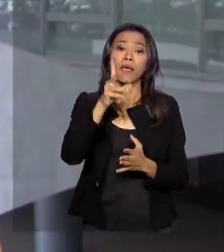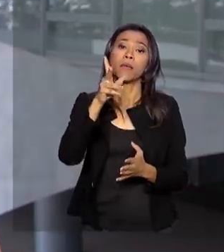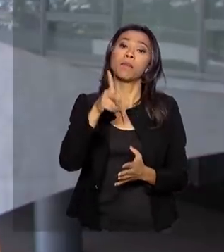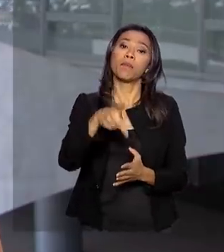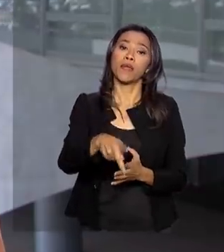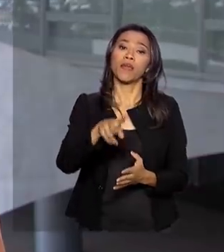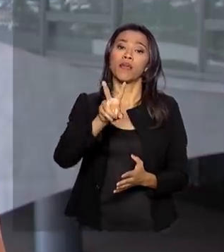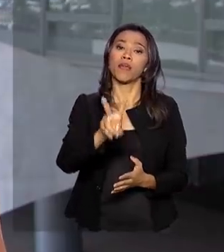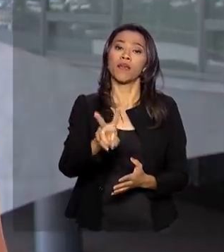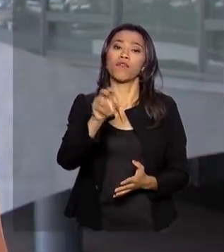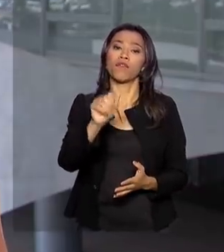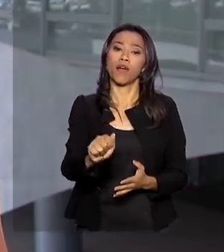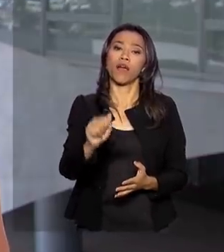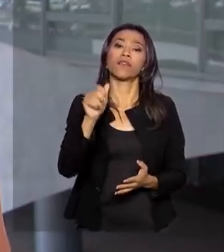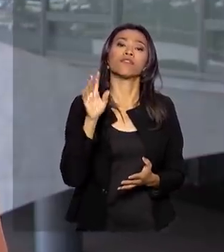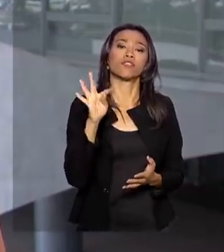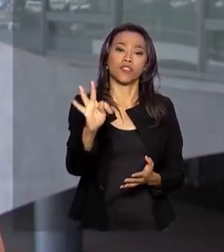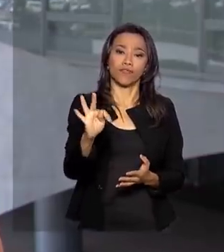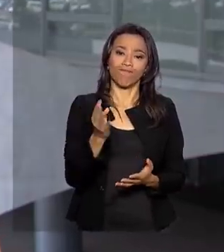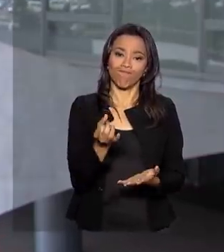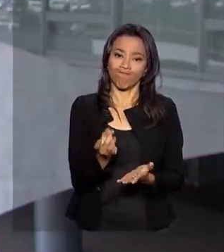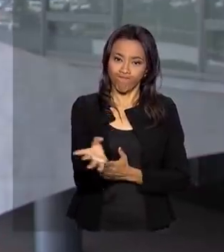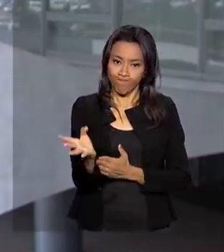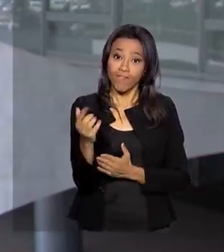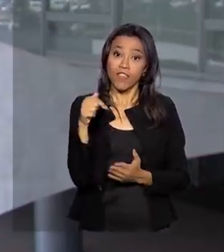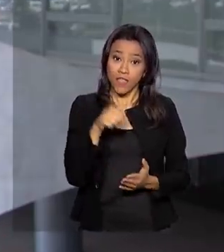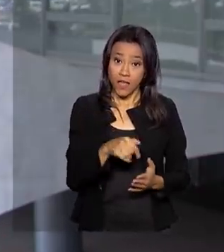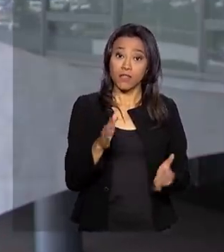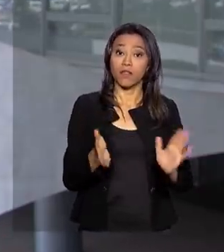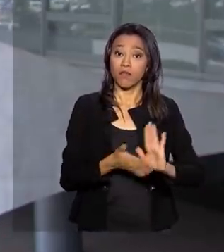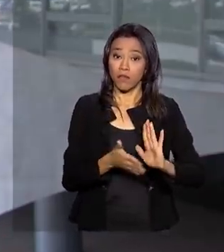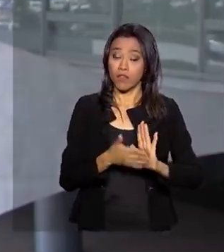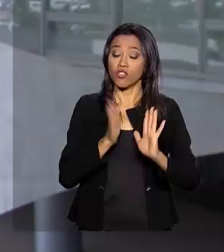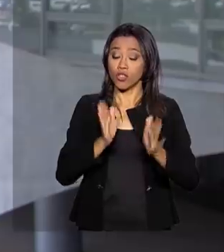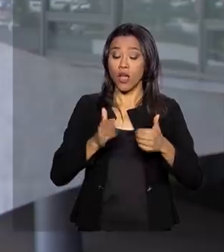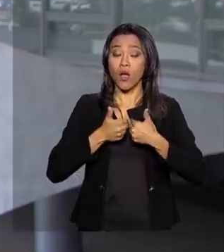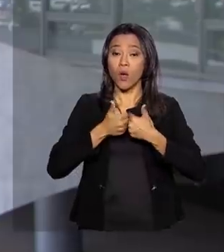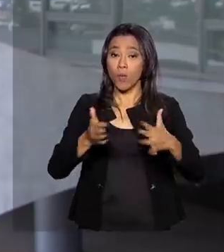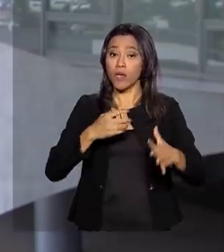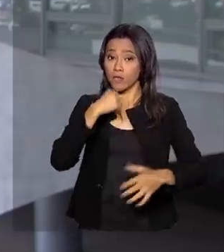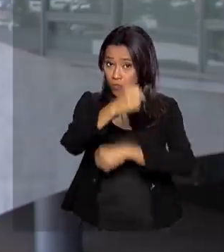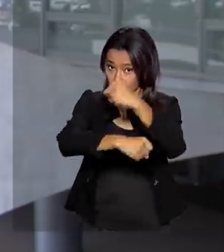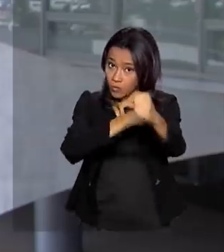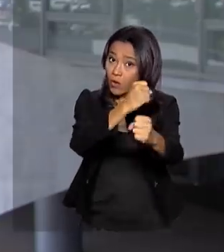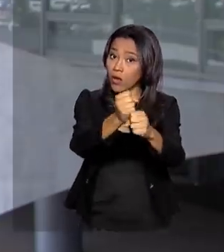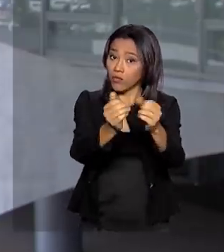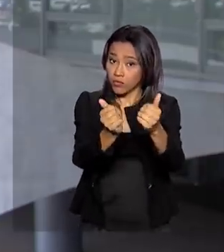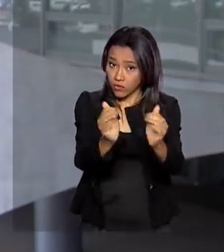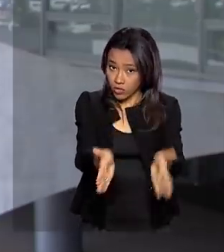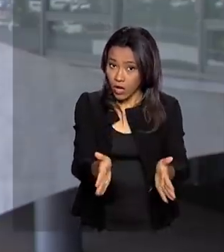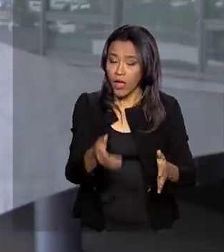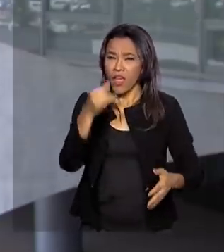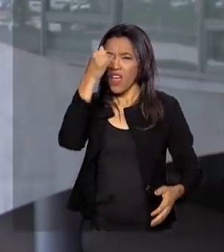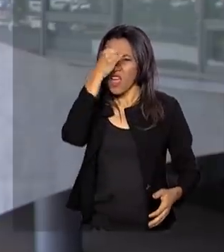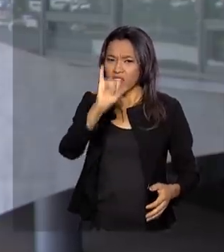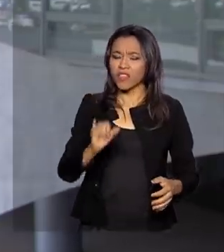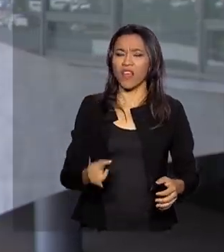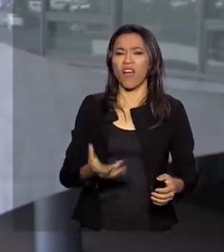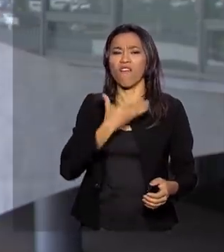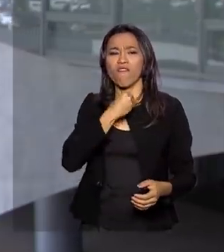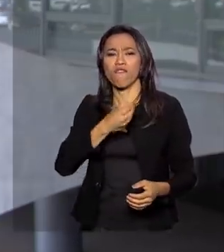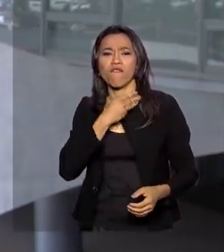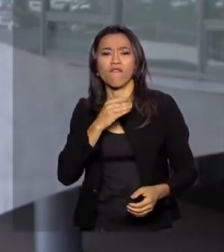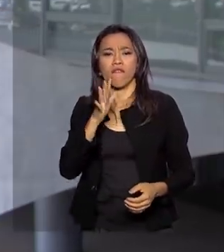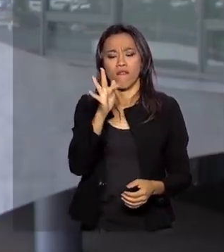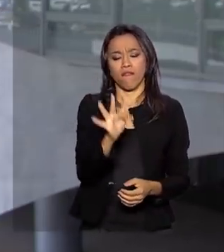por veículos automotores. E essa medida já começa a valer a partir do ano que vem, viu, Renata? O objetivo é evitar fraudes e, de